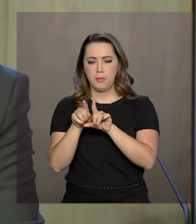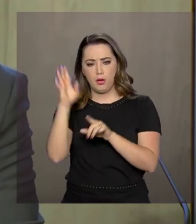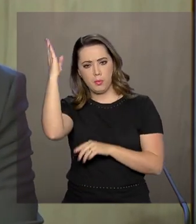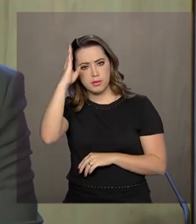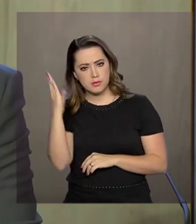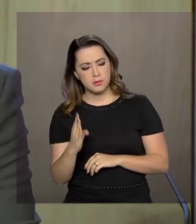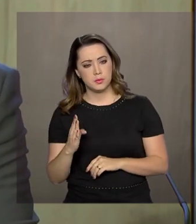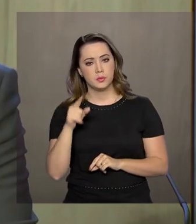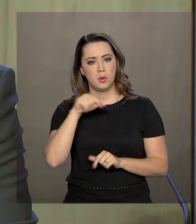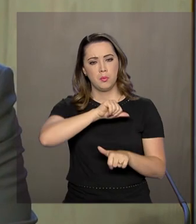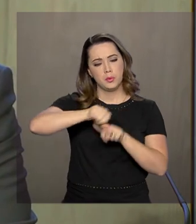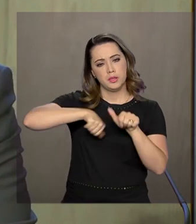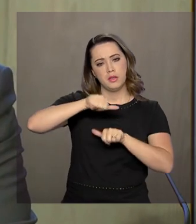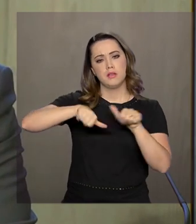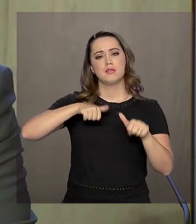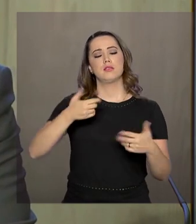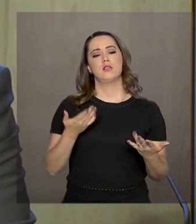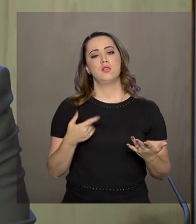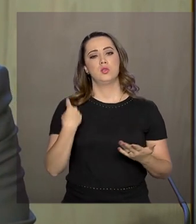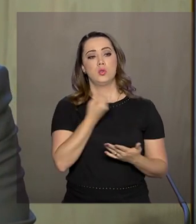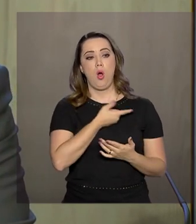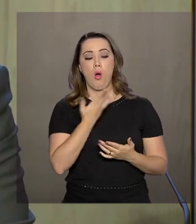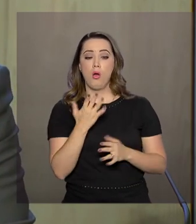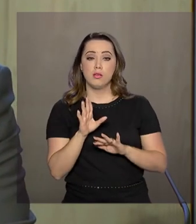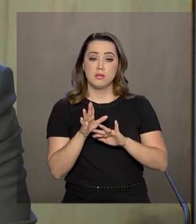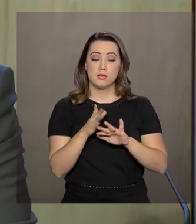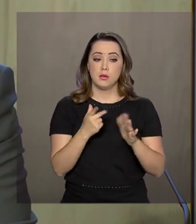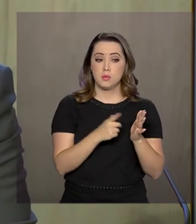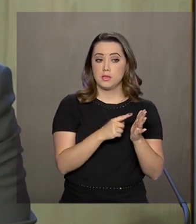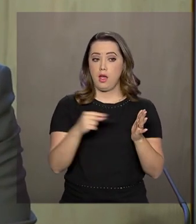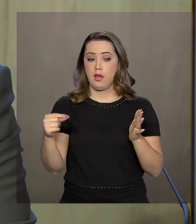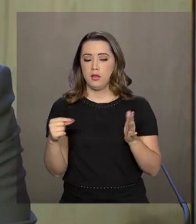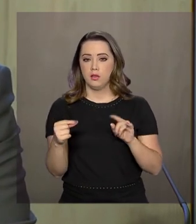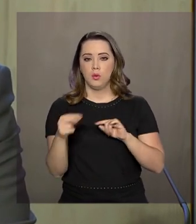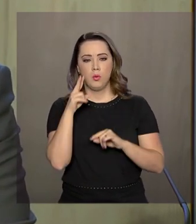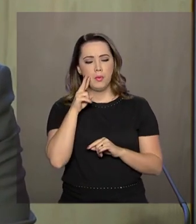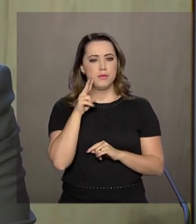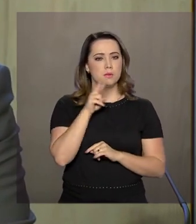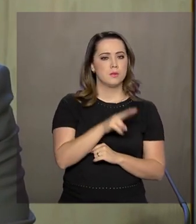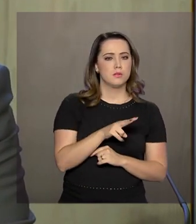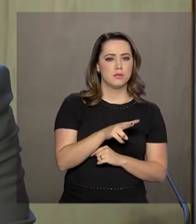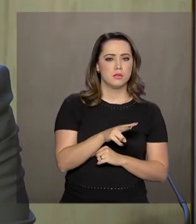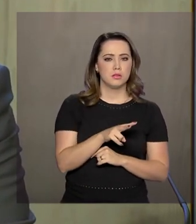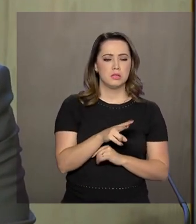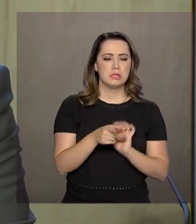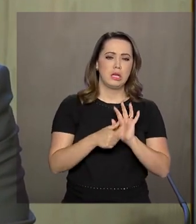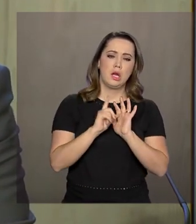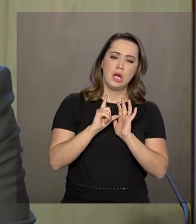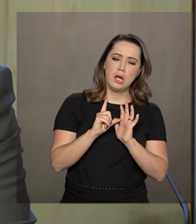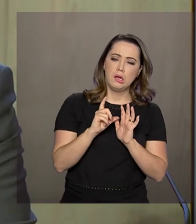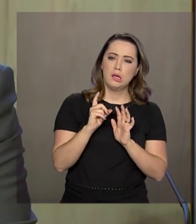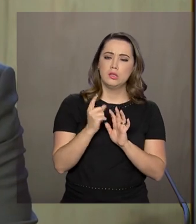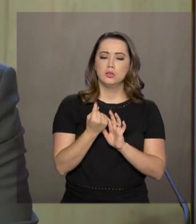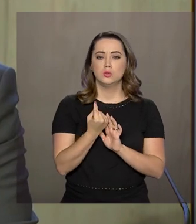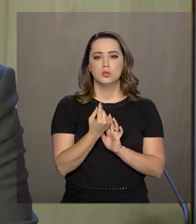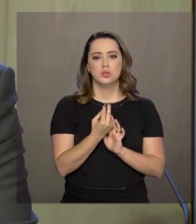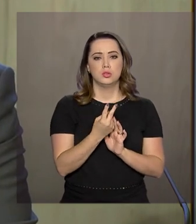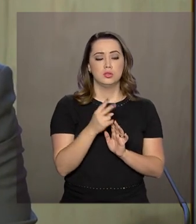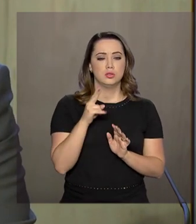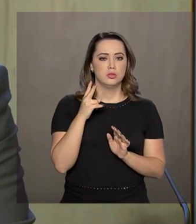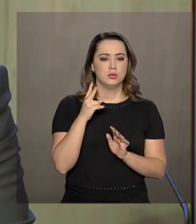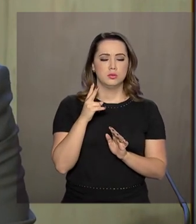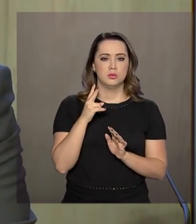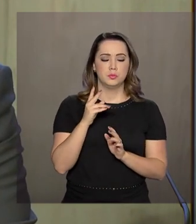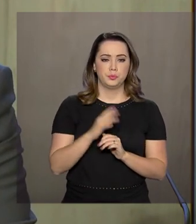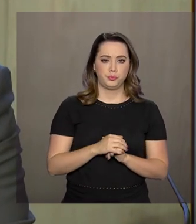de modelo. Quer dizer, nós estamos abandonando uma visão calcada nos velhos cânones